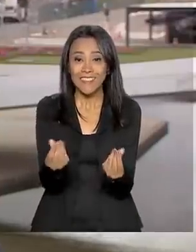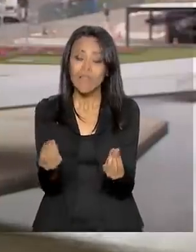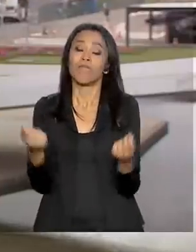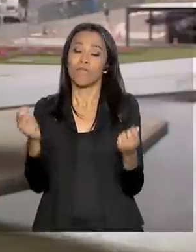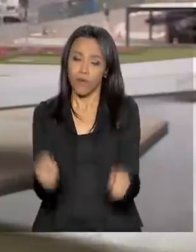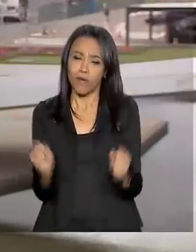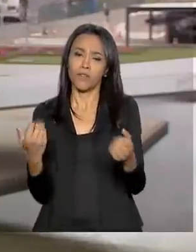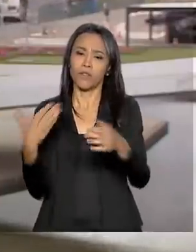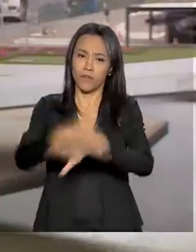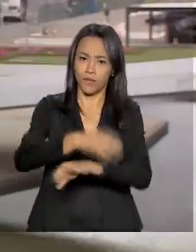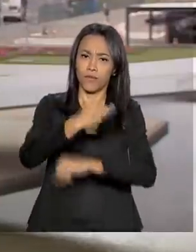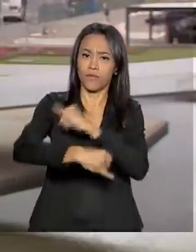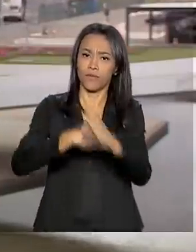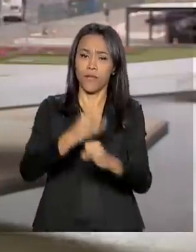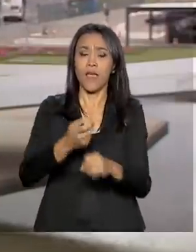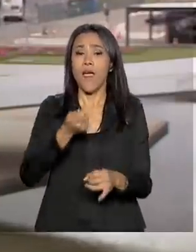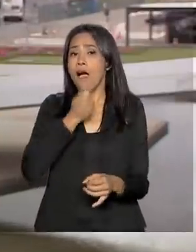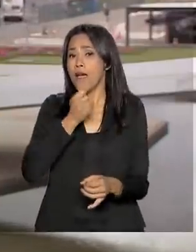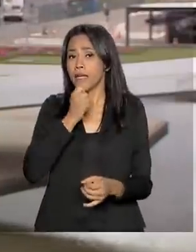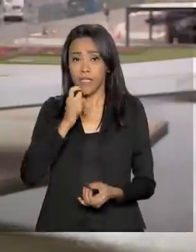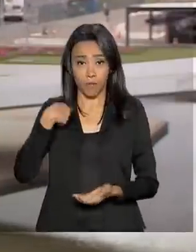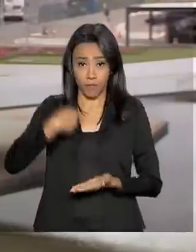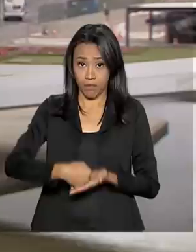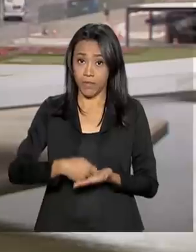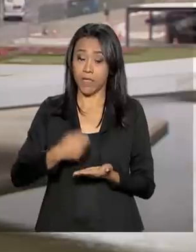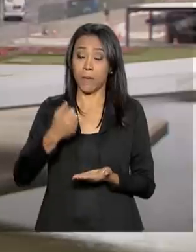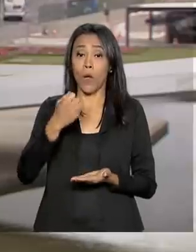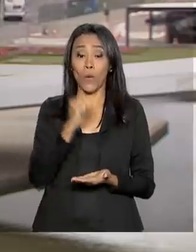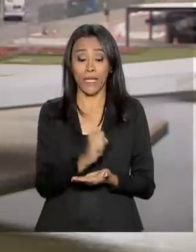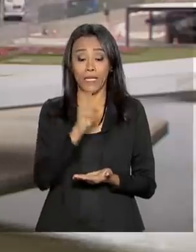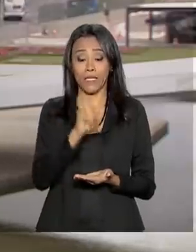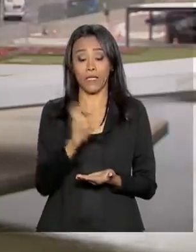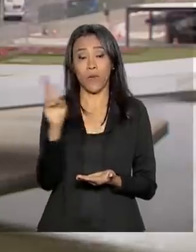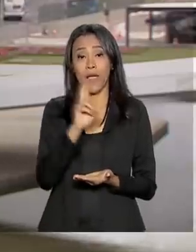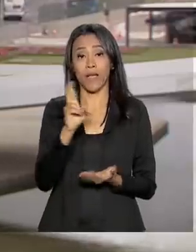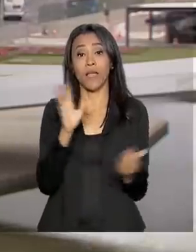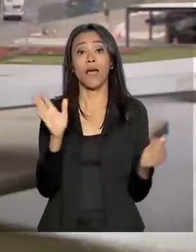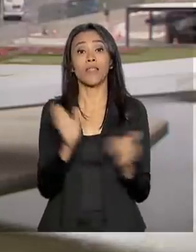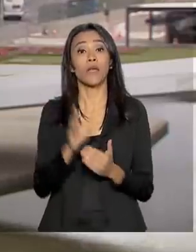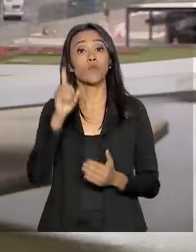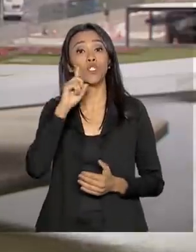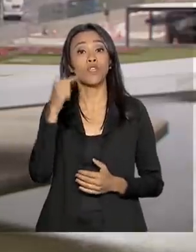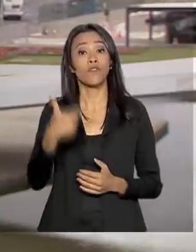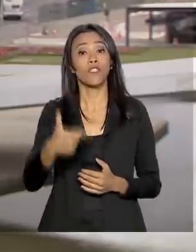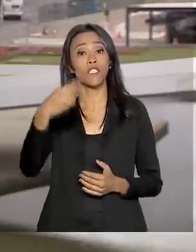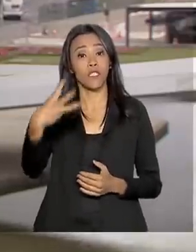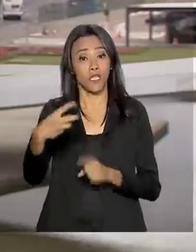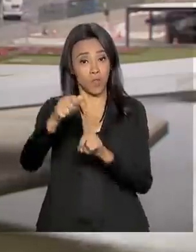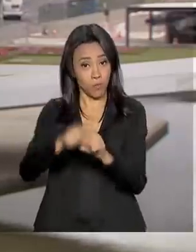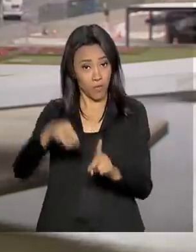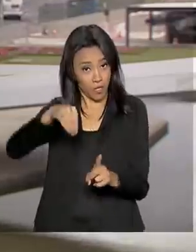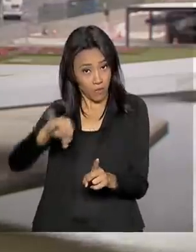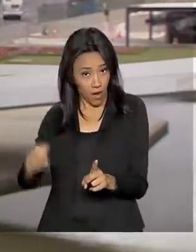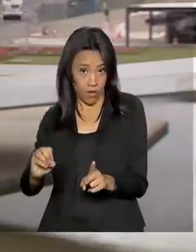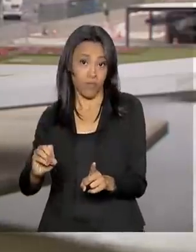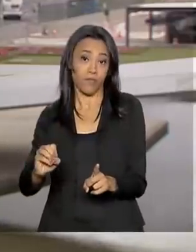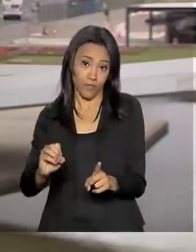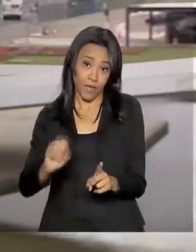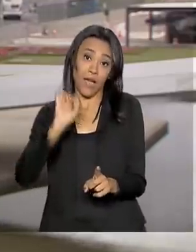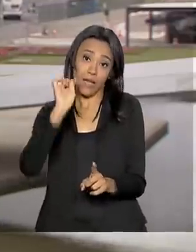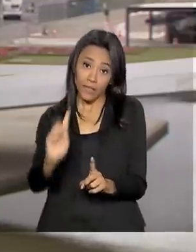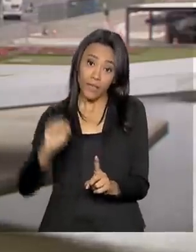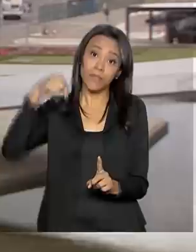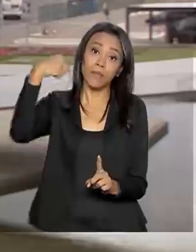não pediu isenção da taxa precisa pagar R 85 até o dia 23 de maio. E aí nós teremos as